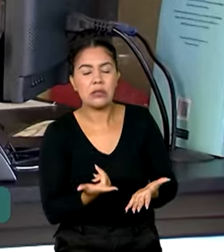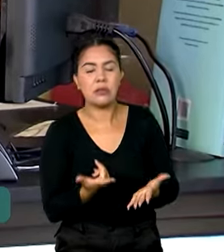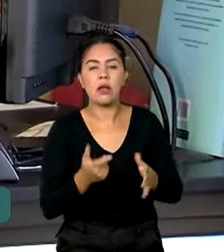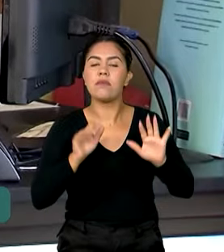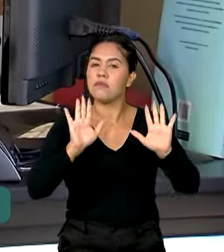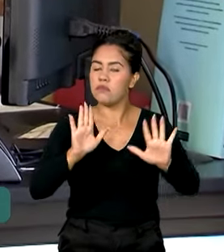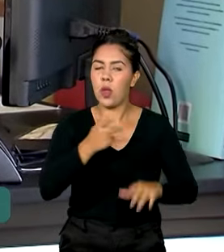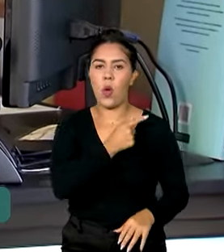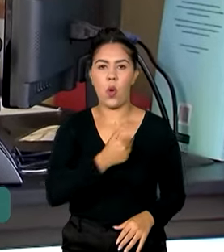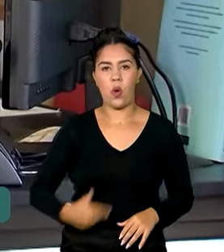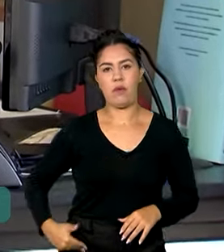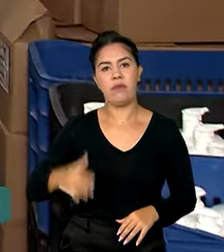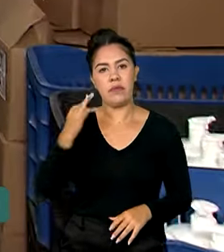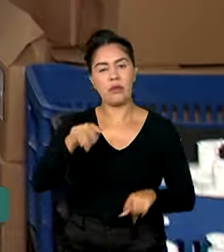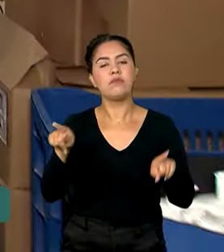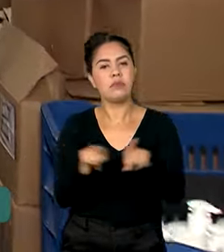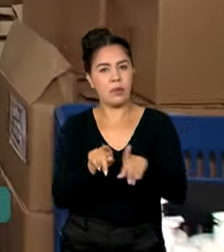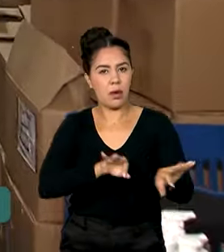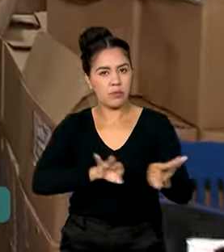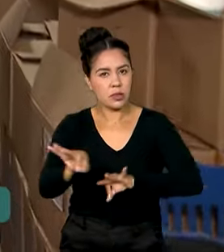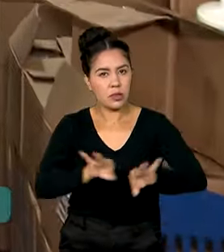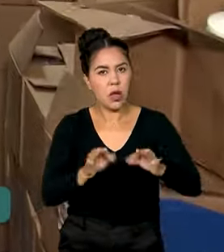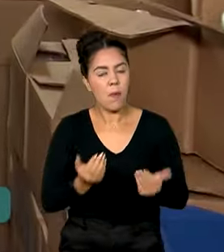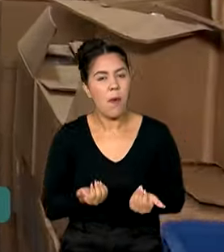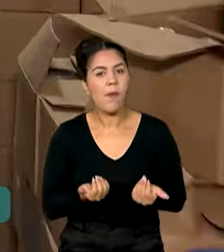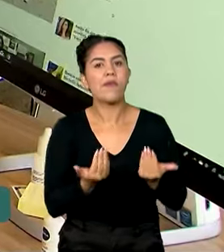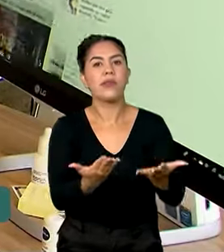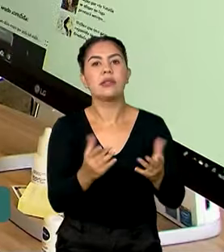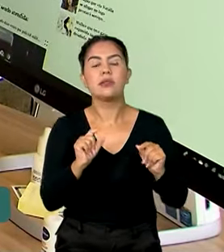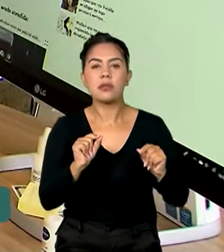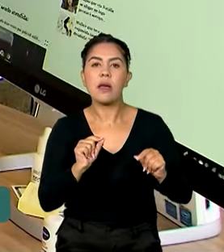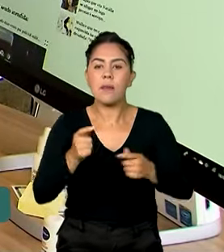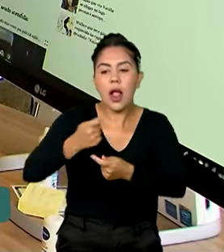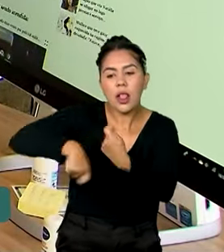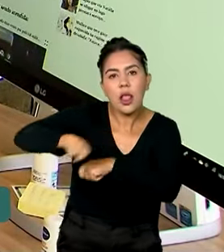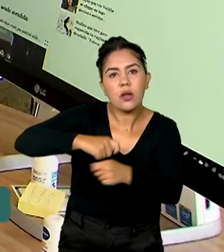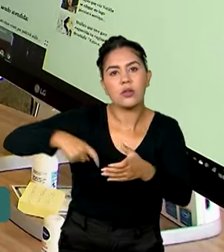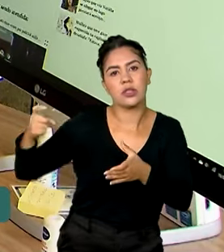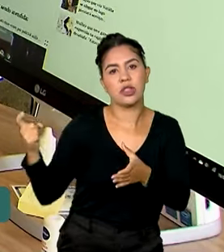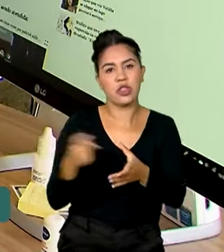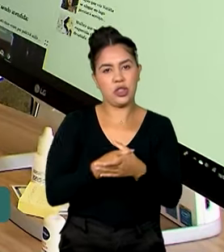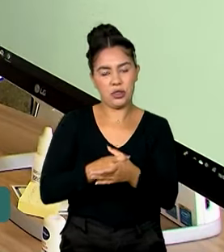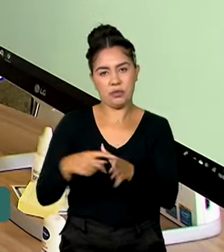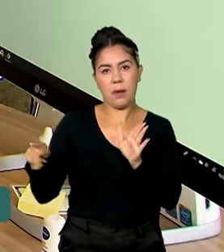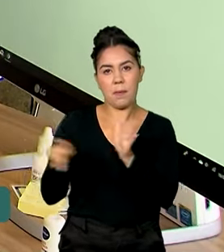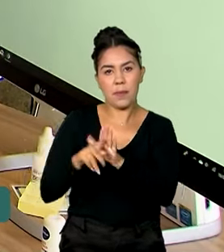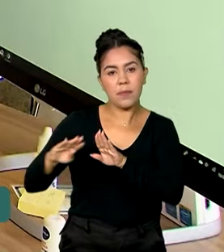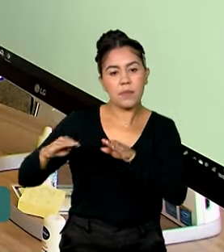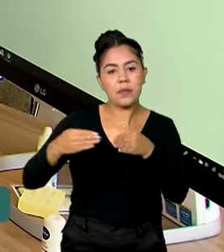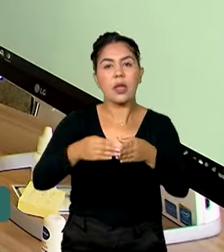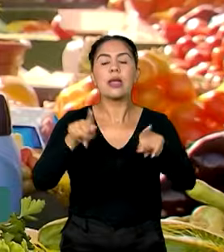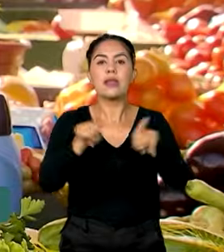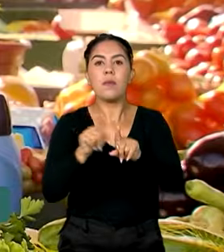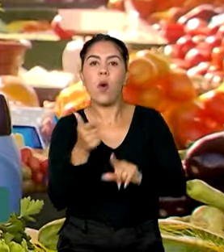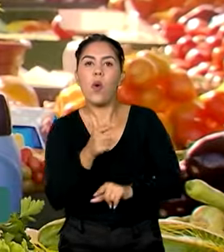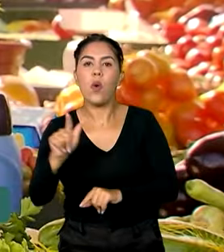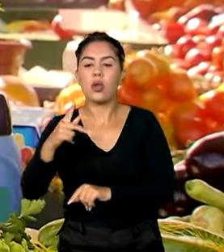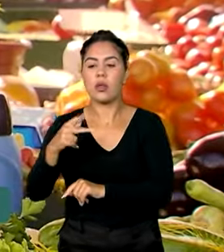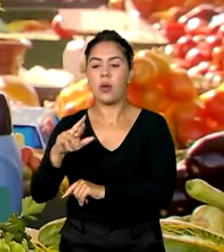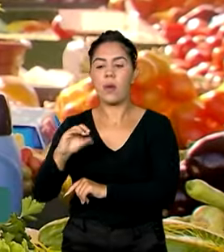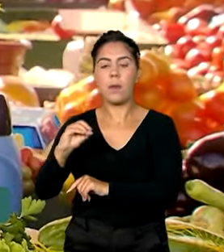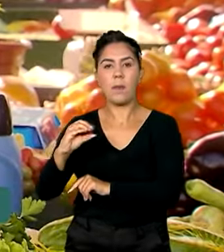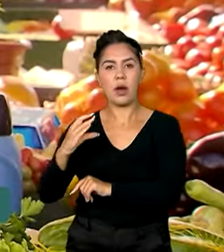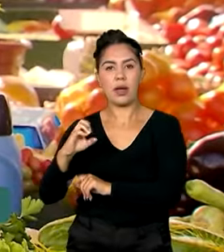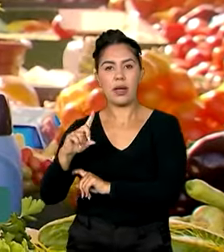governo federal também oferece programas como o Desenrola Pequenos Negócios e o Procred 360,